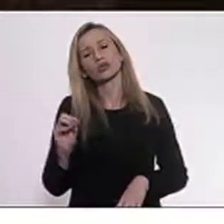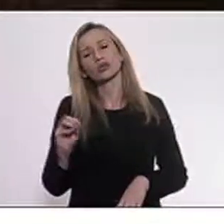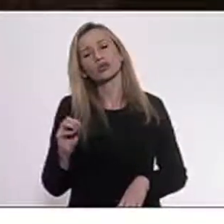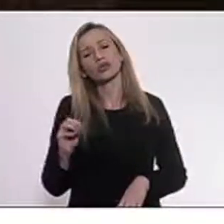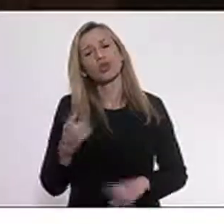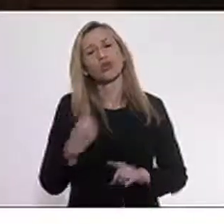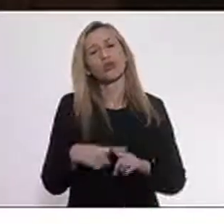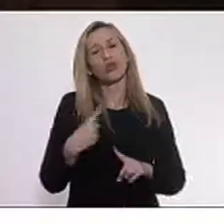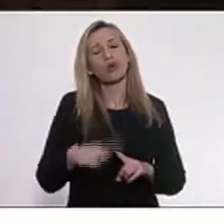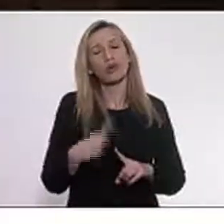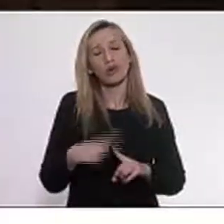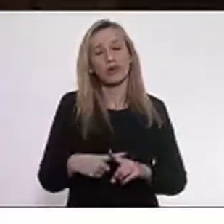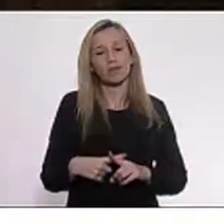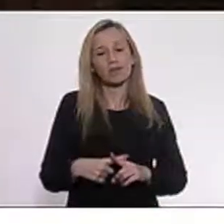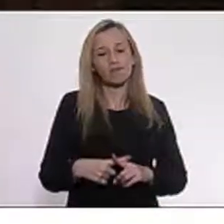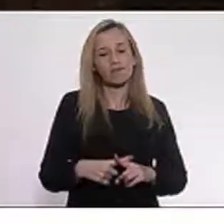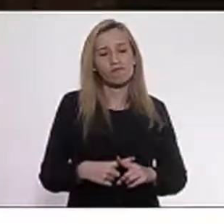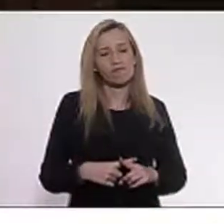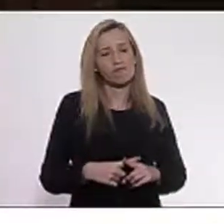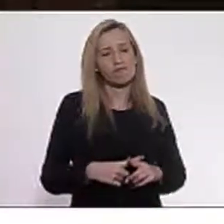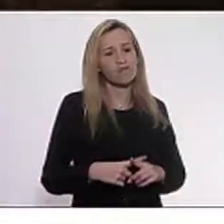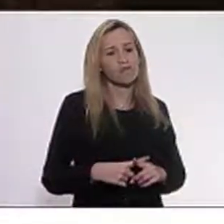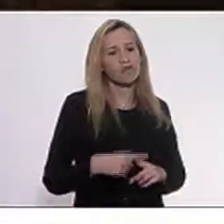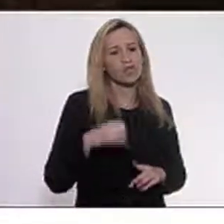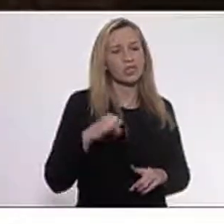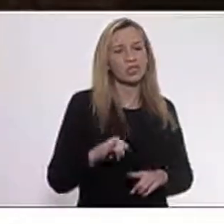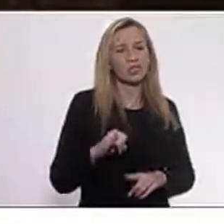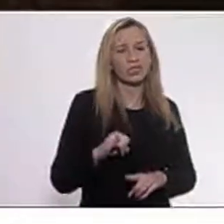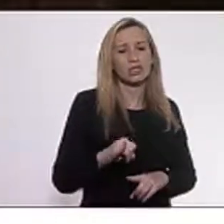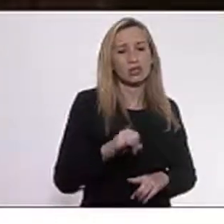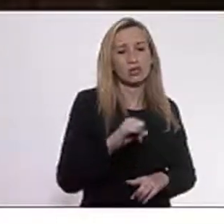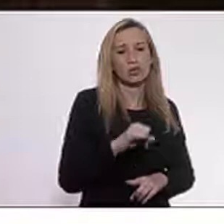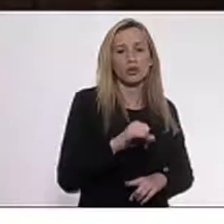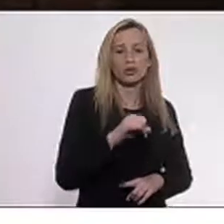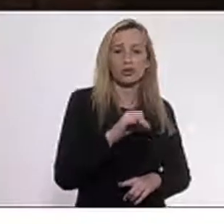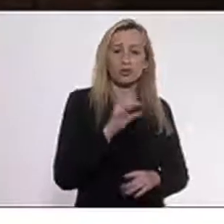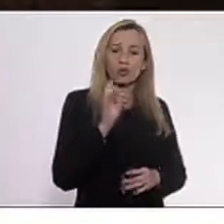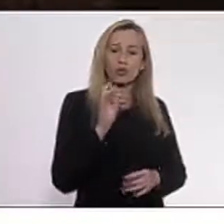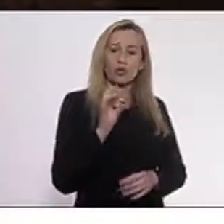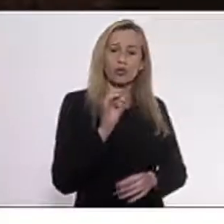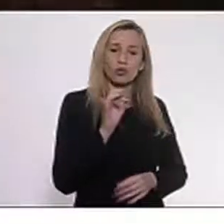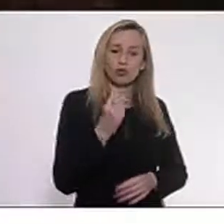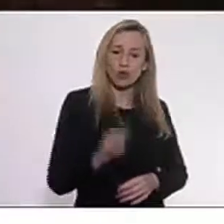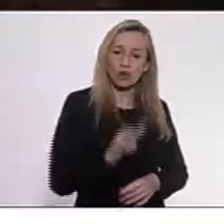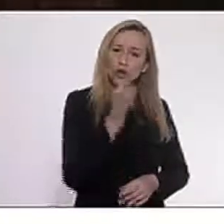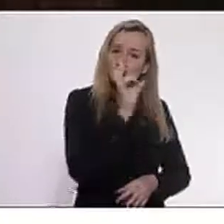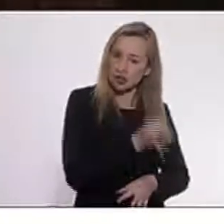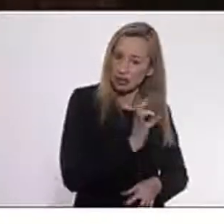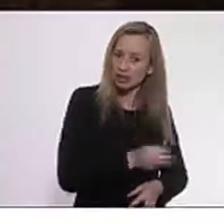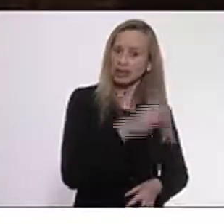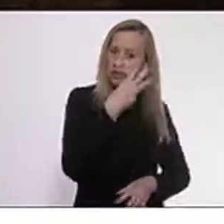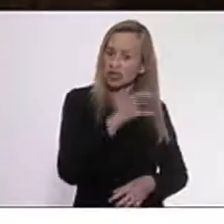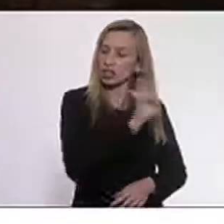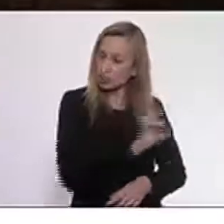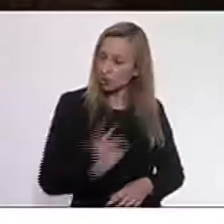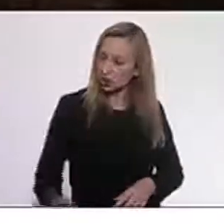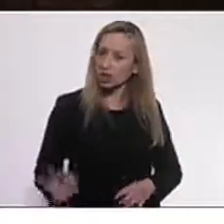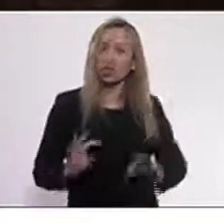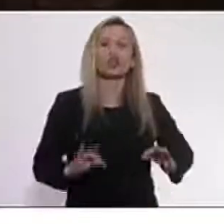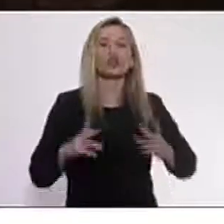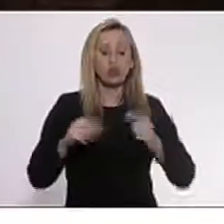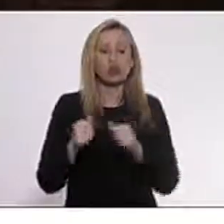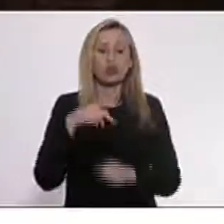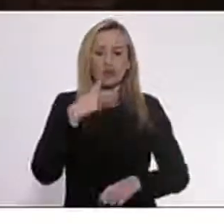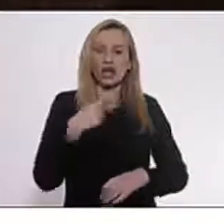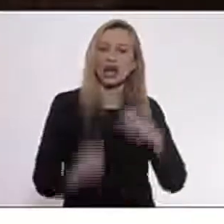se a alíquota é de 3% para tudo que disser respeito à